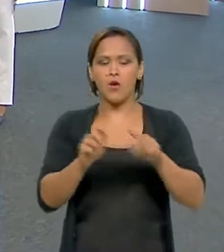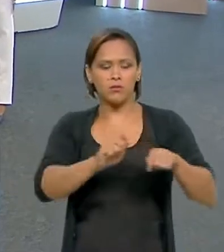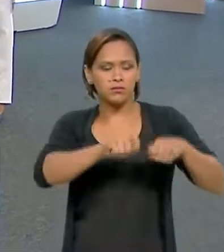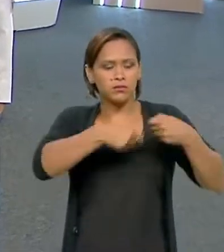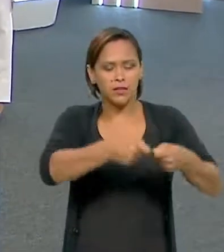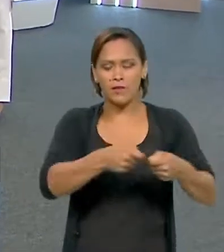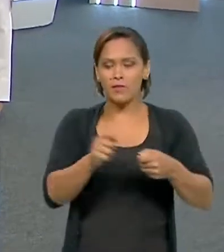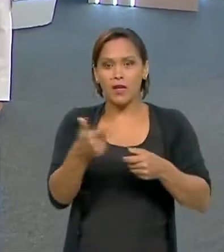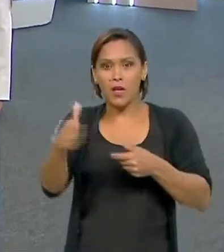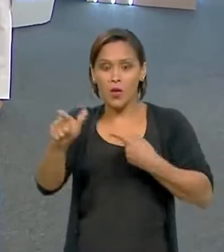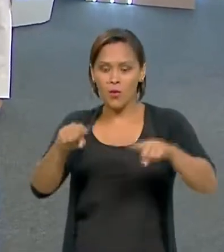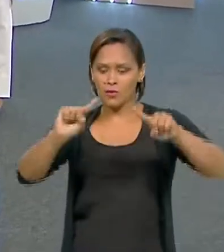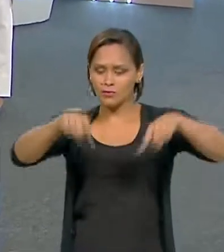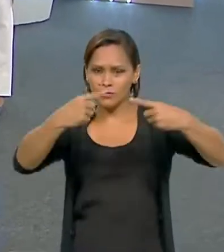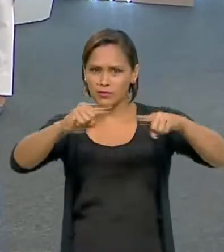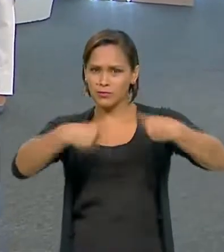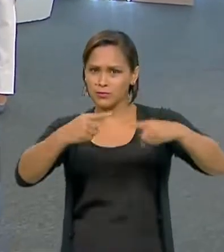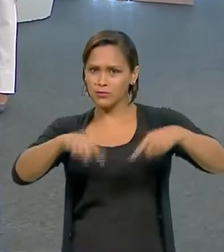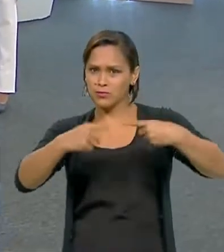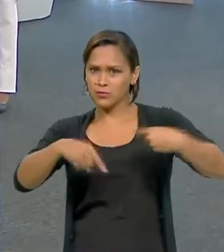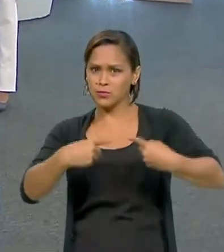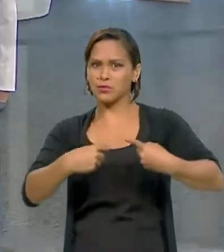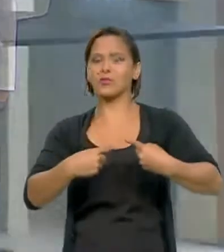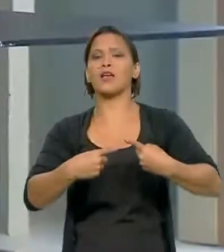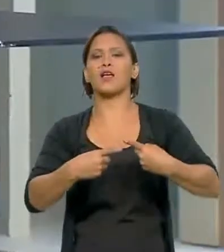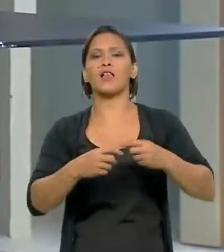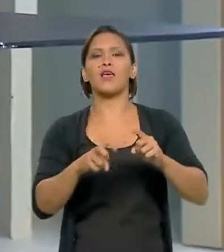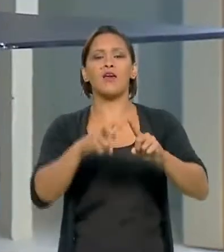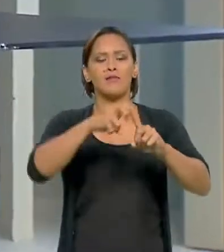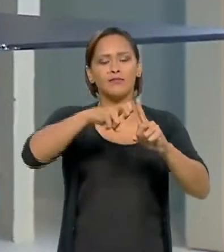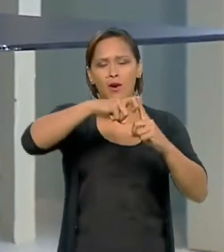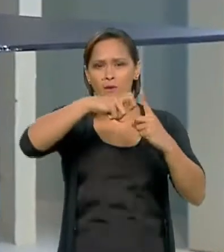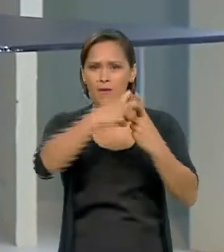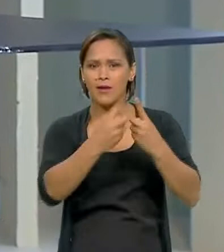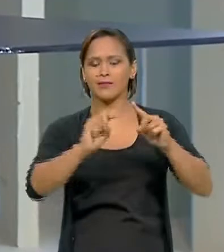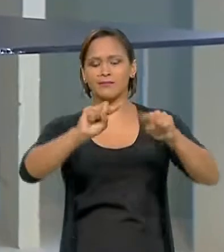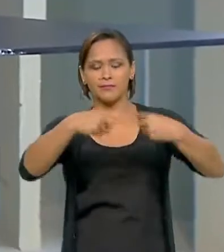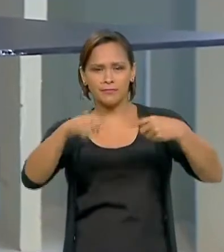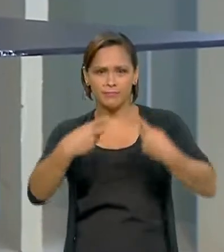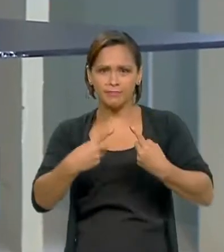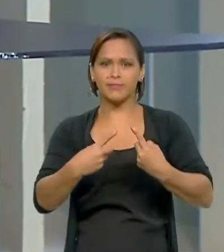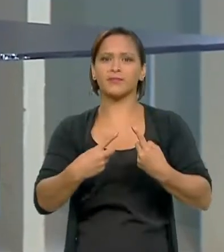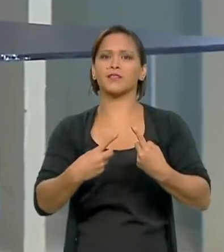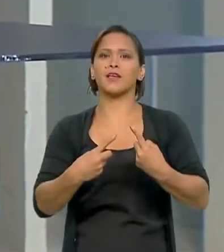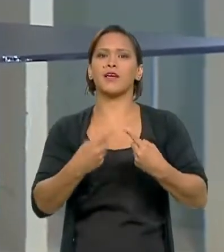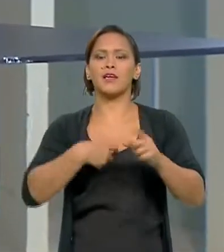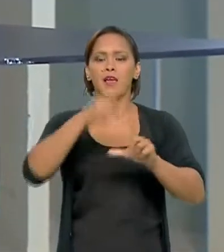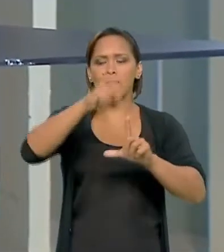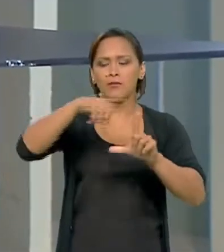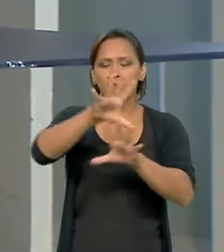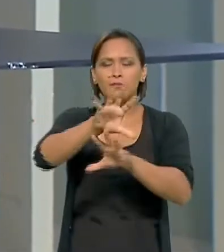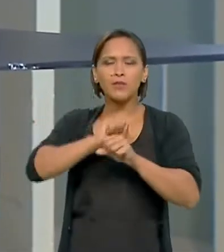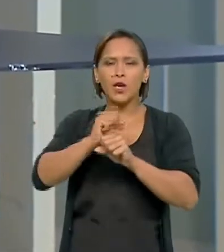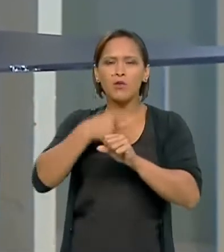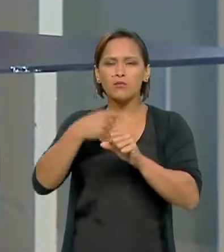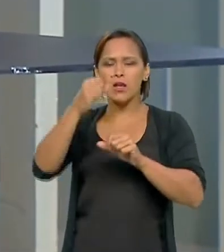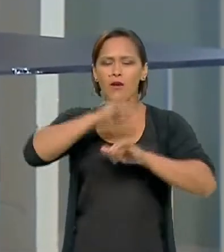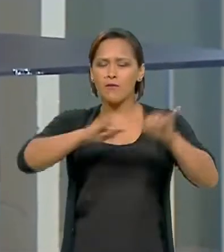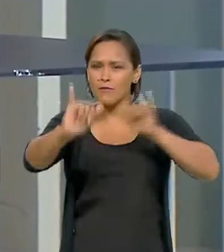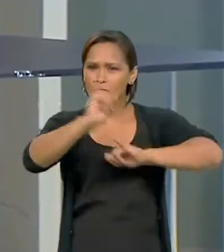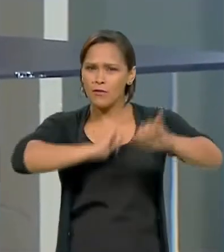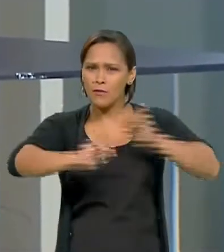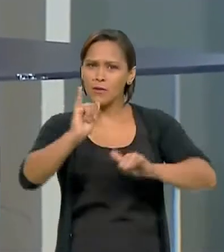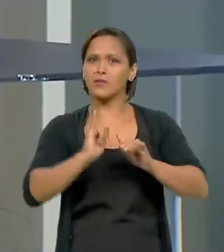e o hacker, aqueles que querem recolher dados indevidamente,